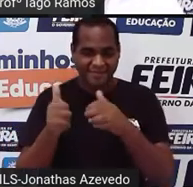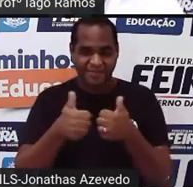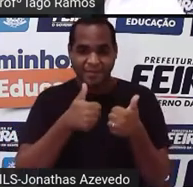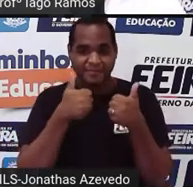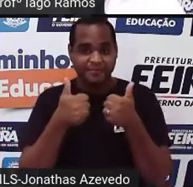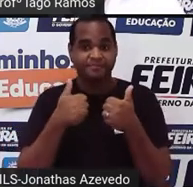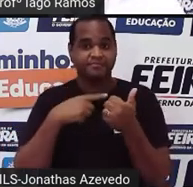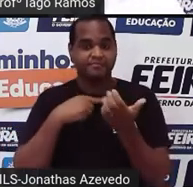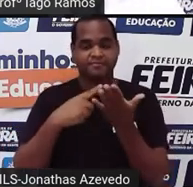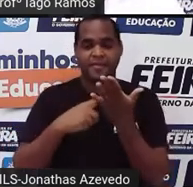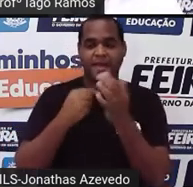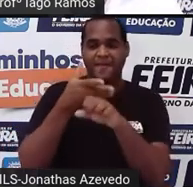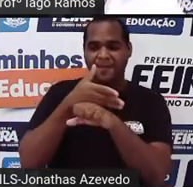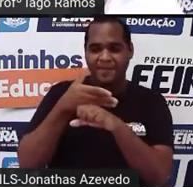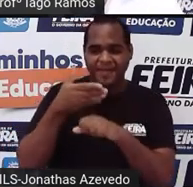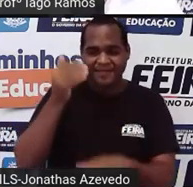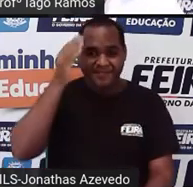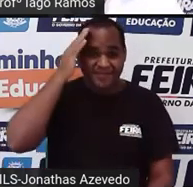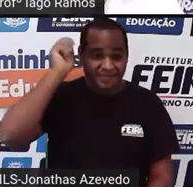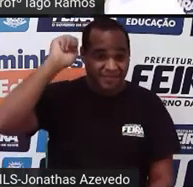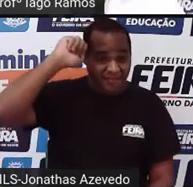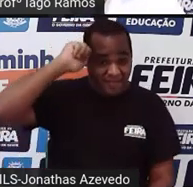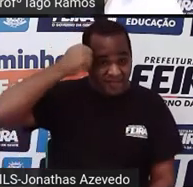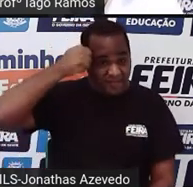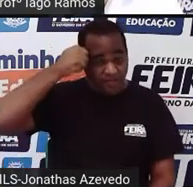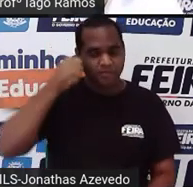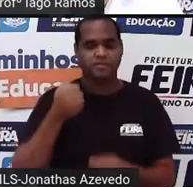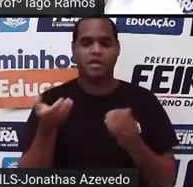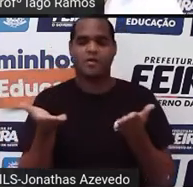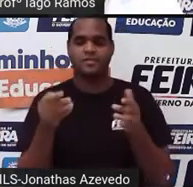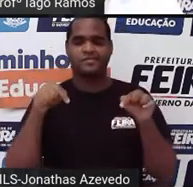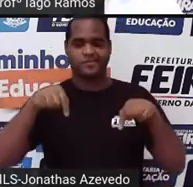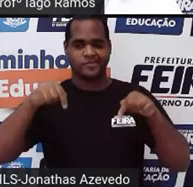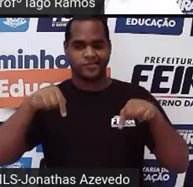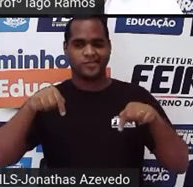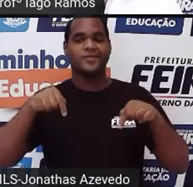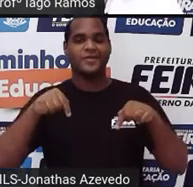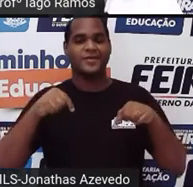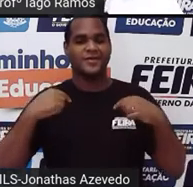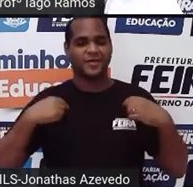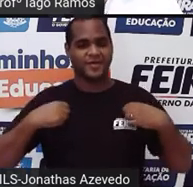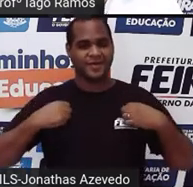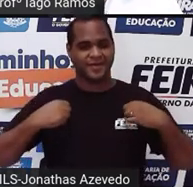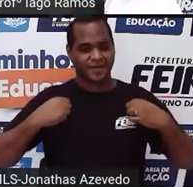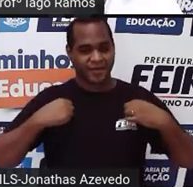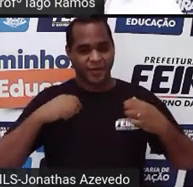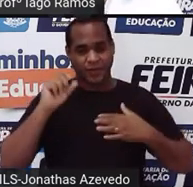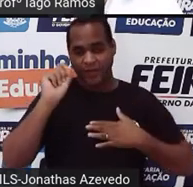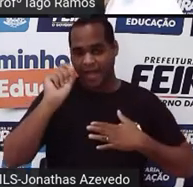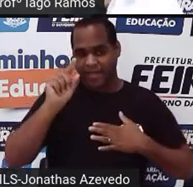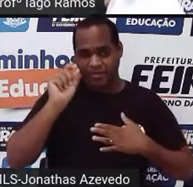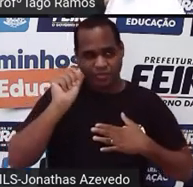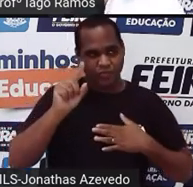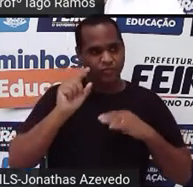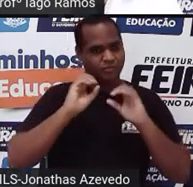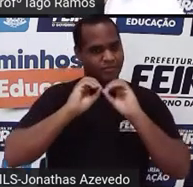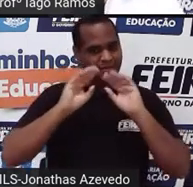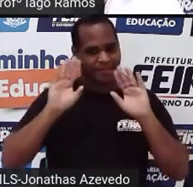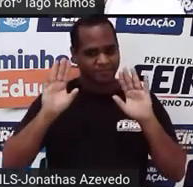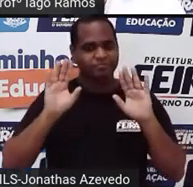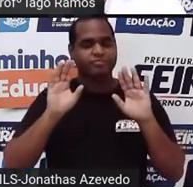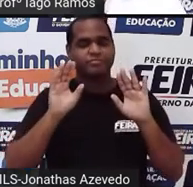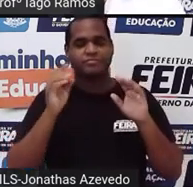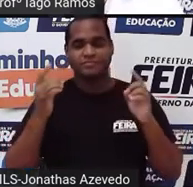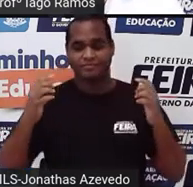Tenho pele branca, cabelo preto. Nesse momento aqui da aula, visto uma camisa azul claro, por